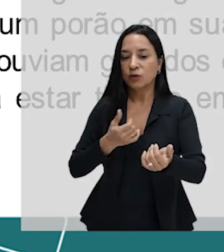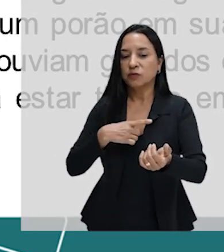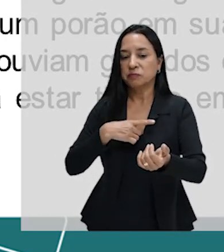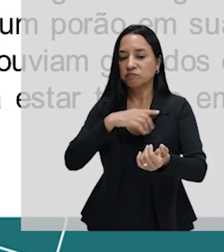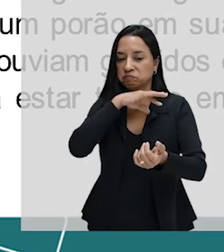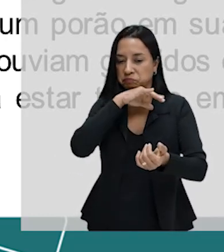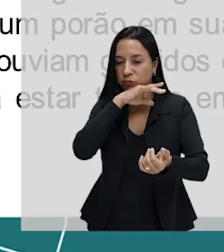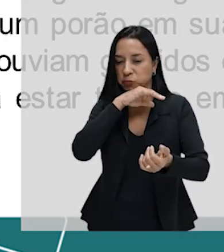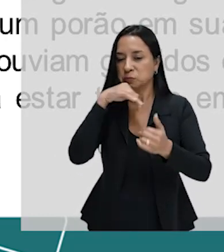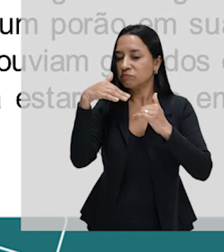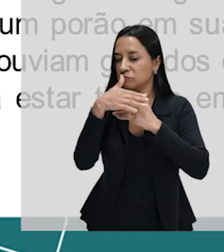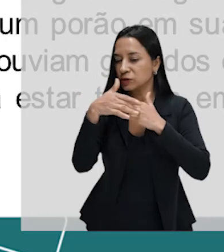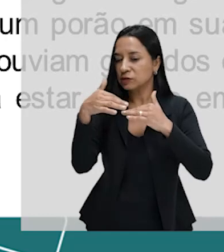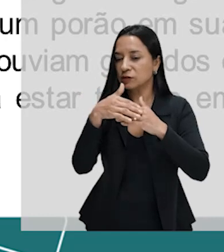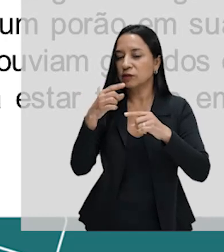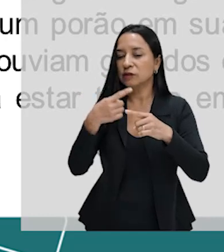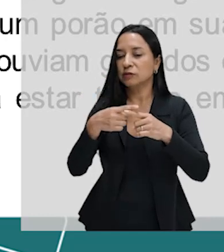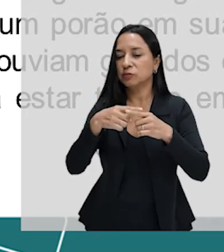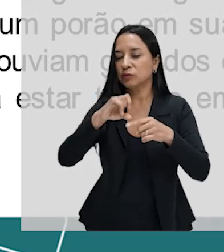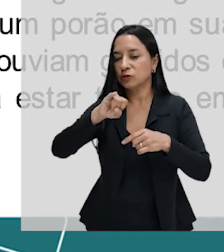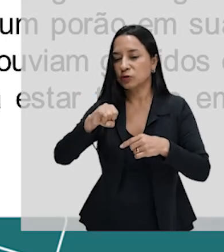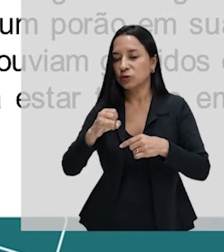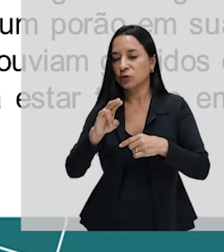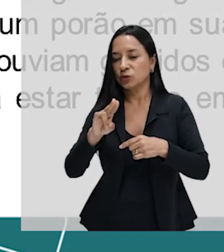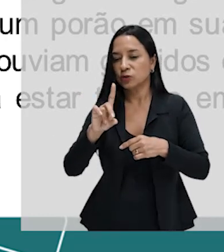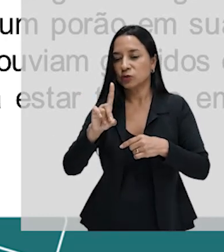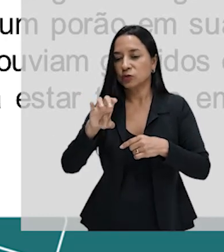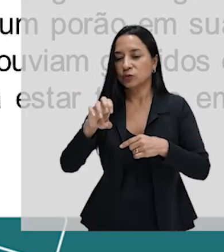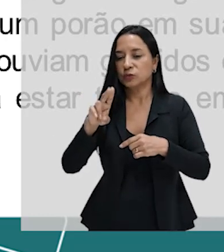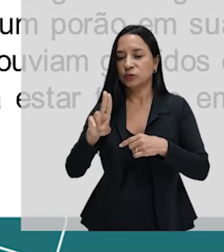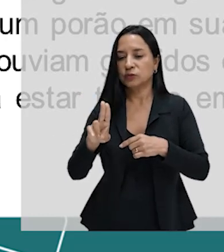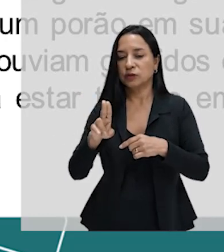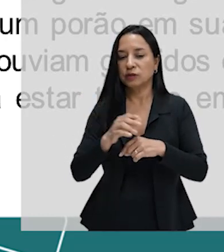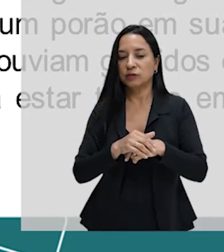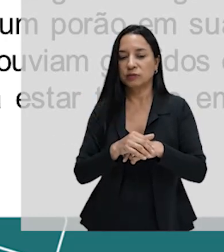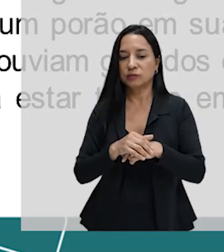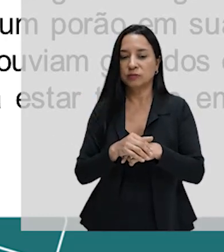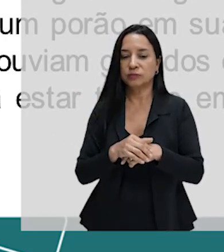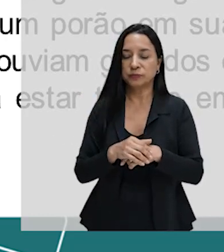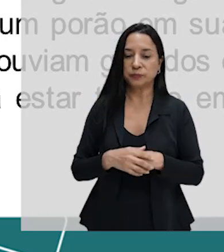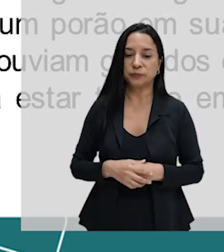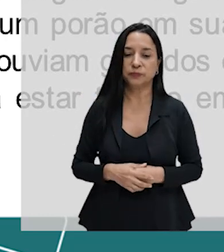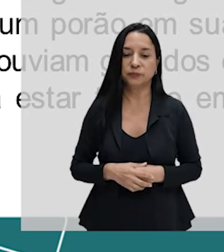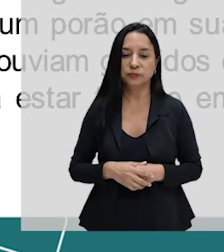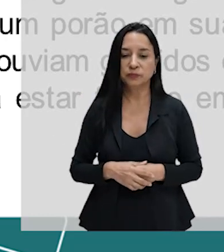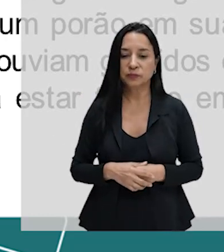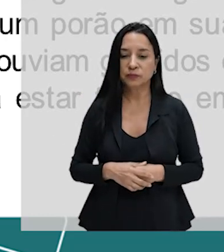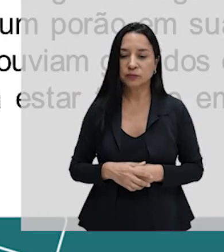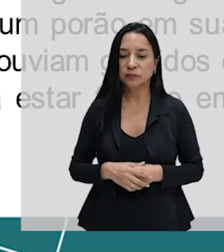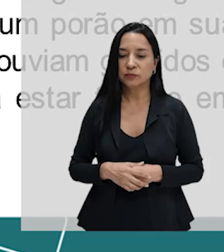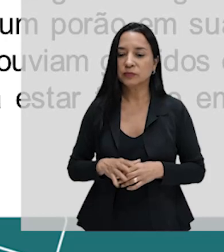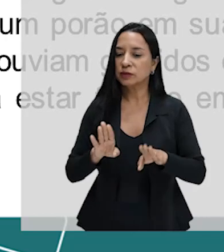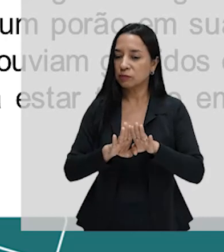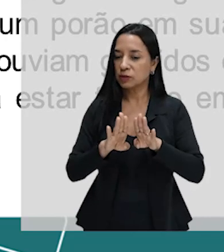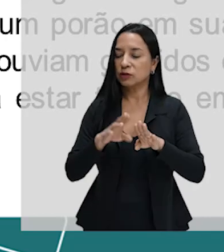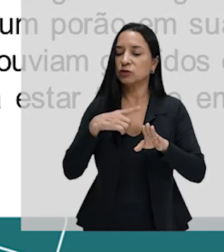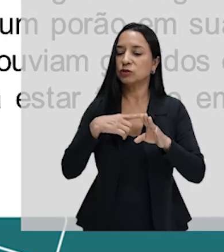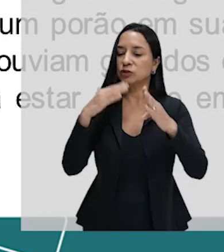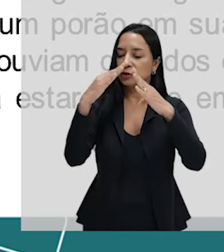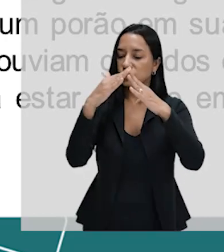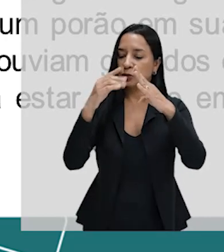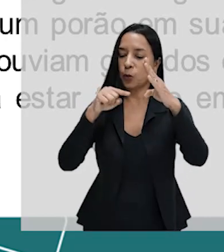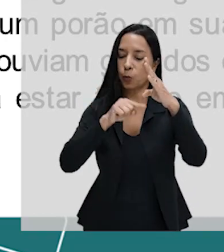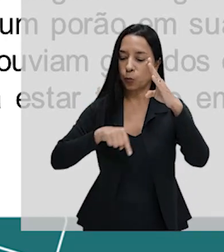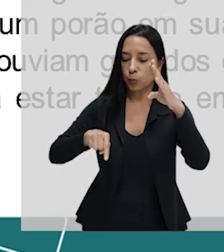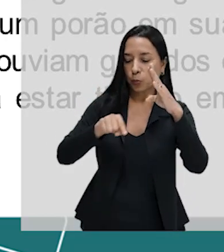reputação na cidade, porque era judeu e, segundo alguns rumores, era necromante. Dizia-se também que ele tinha um porão em